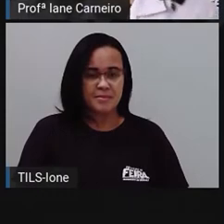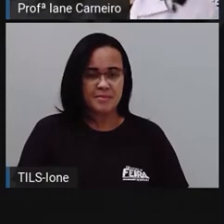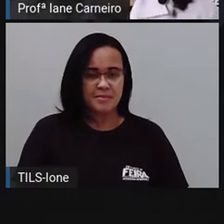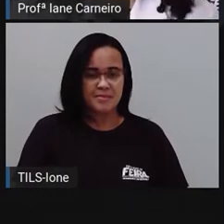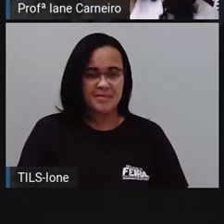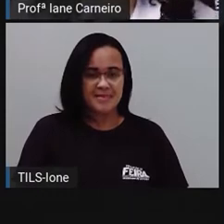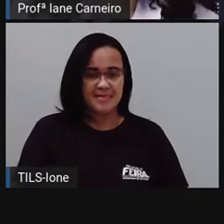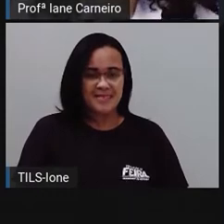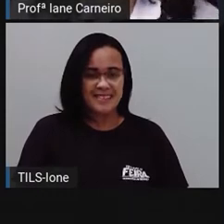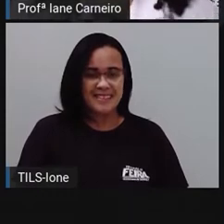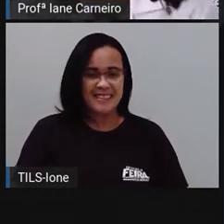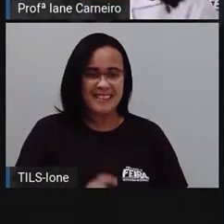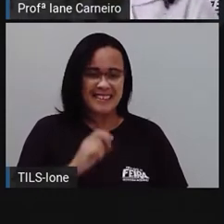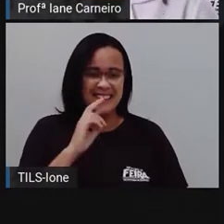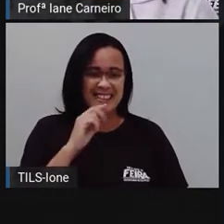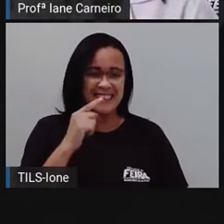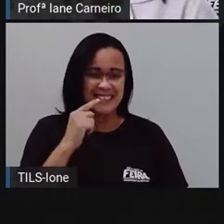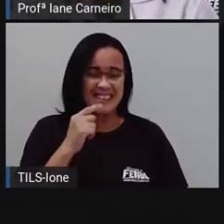Girl, girl.